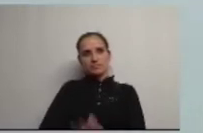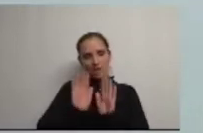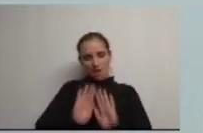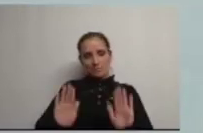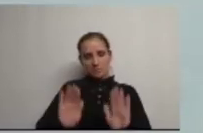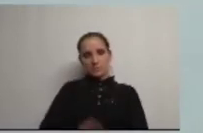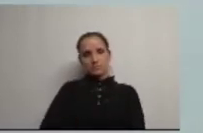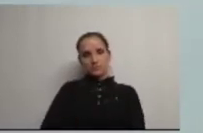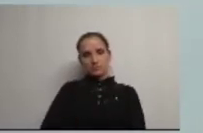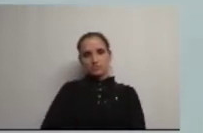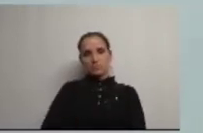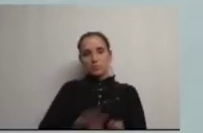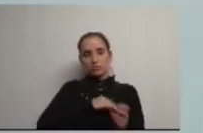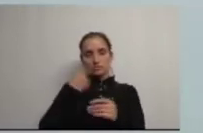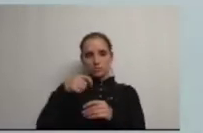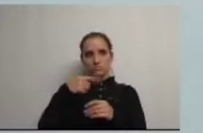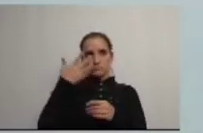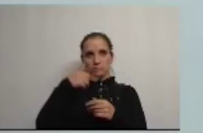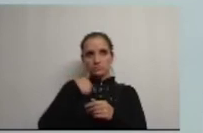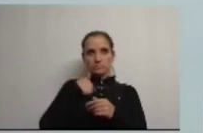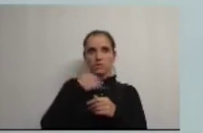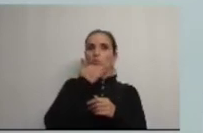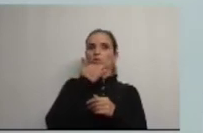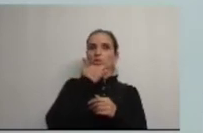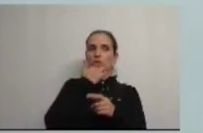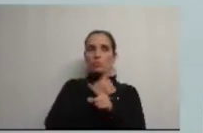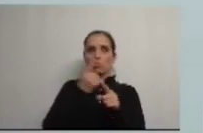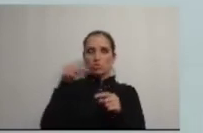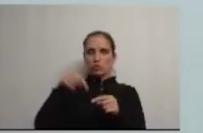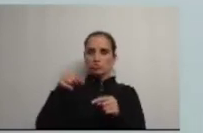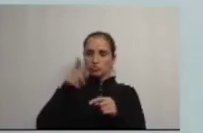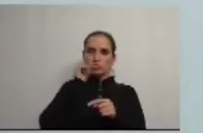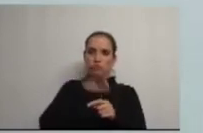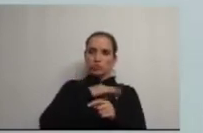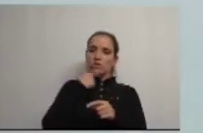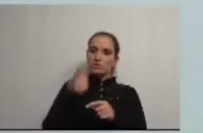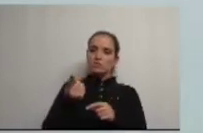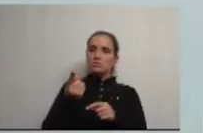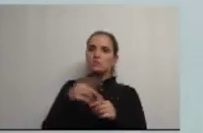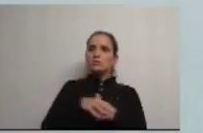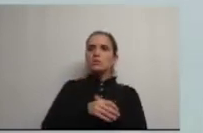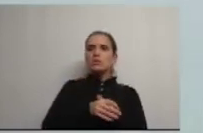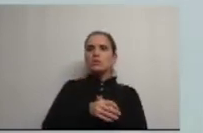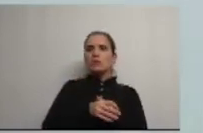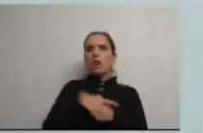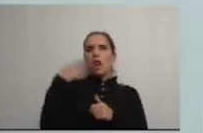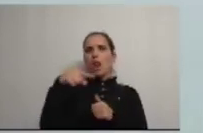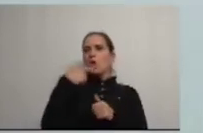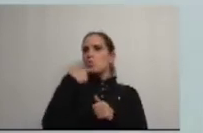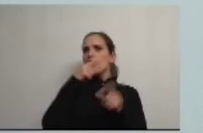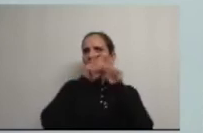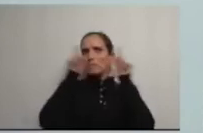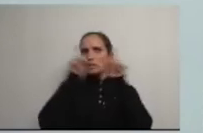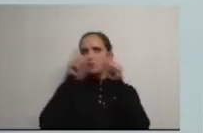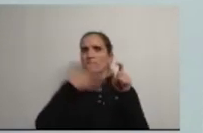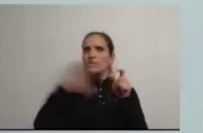calma ó Sr. Presidente mas eu fico contente porque hoje o Sr. disse o Sr. disse que há muitas empresas